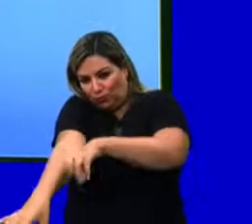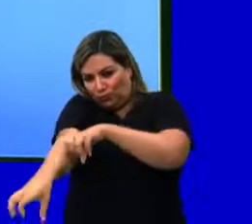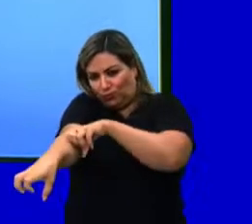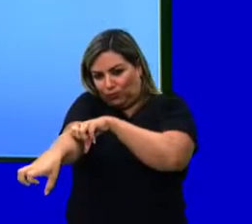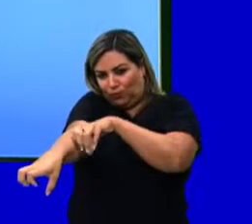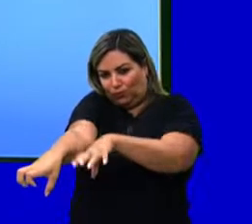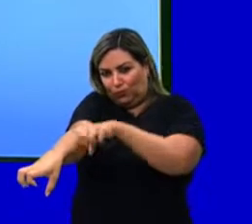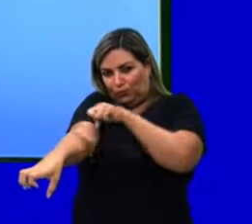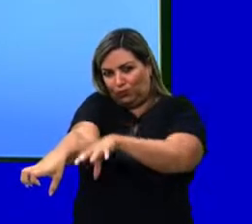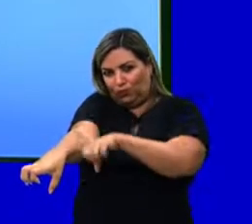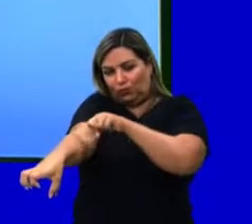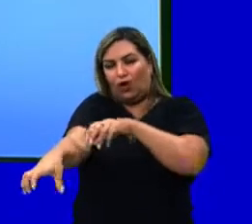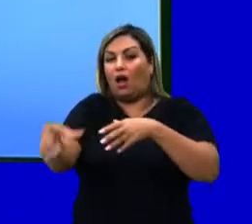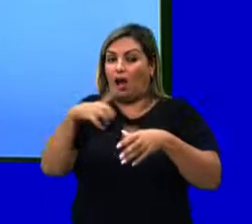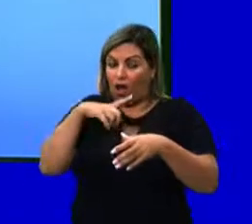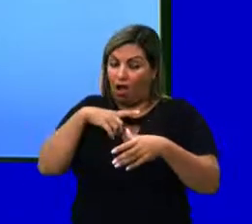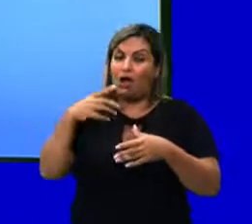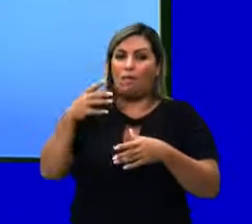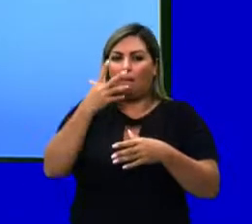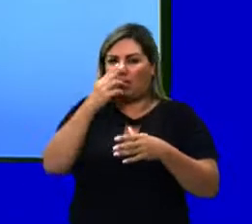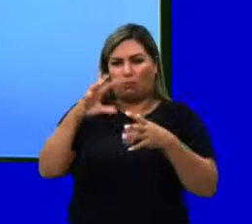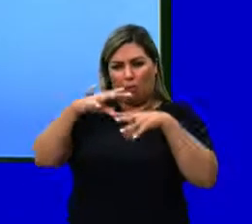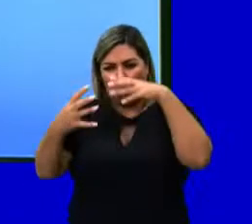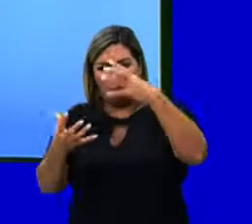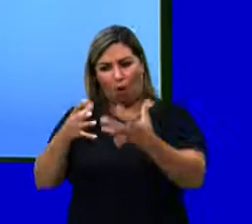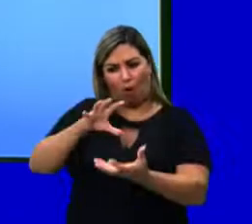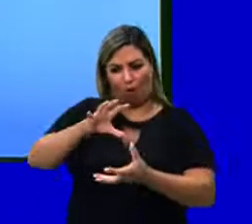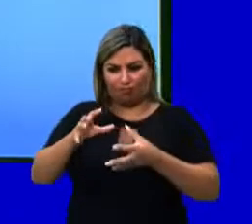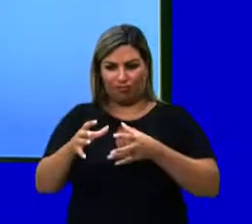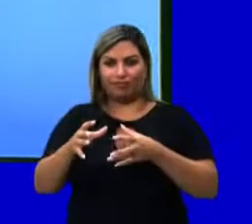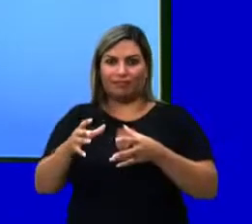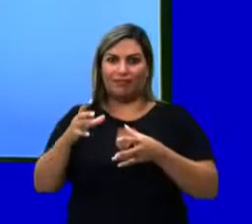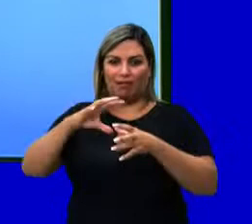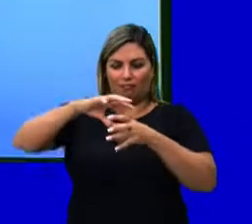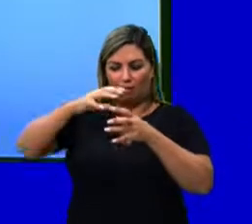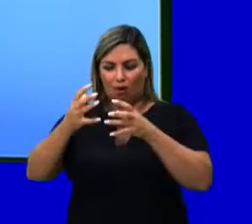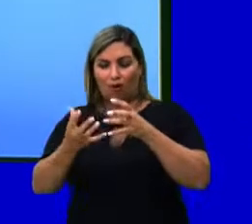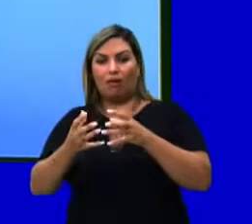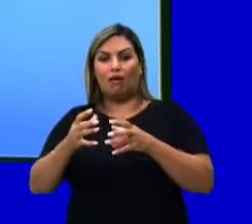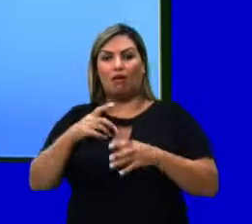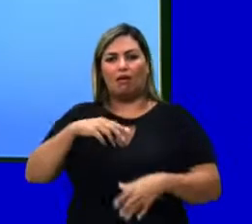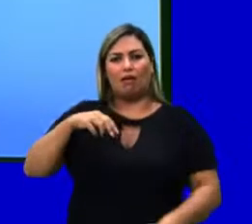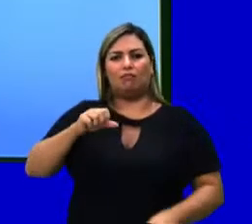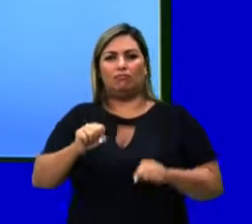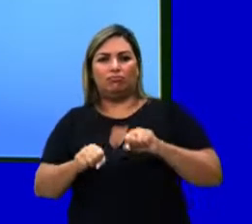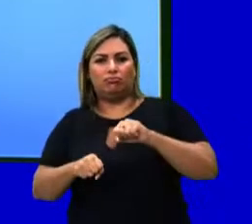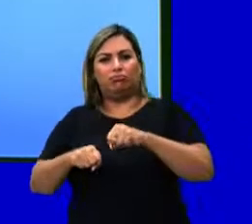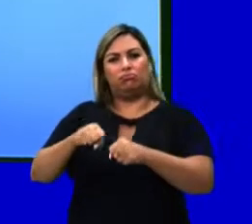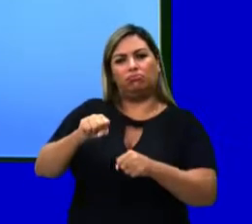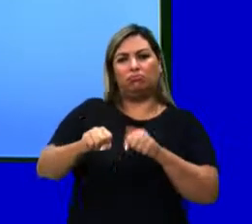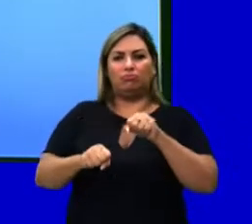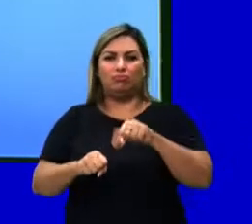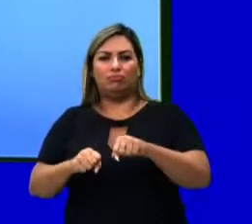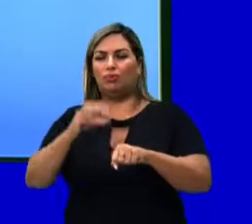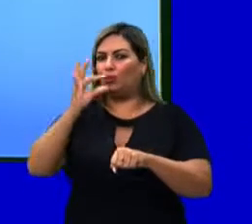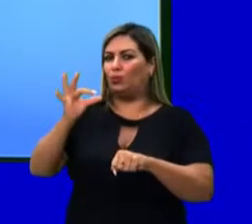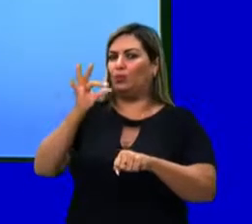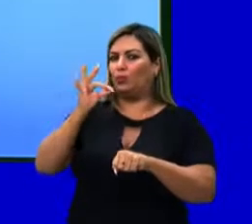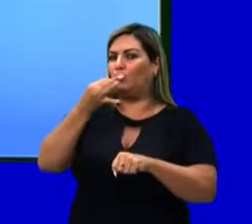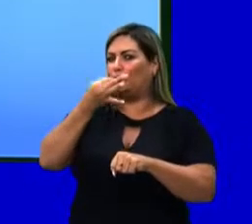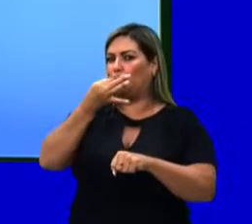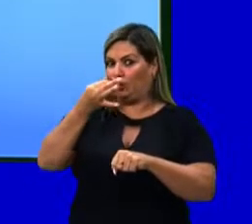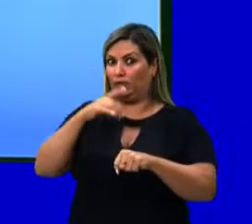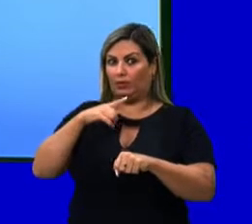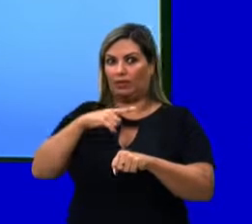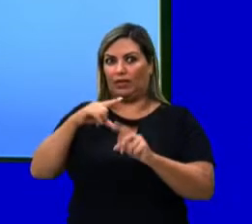bola. Quando em atividade, se locomove vagarosamente e emite som semelhante a um assobio. A cada